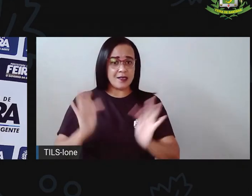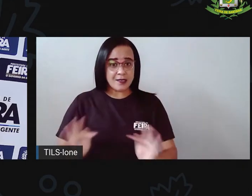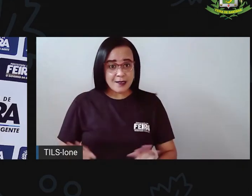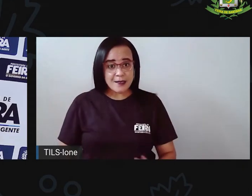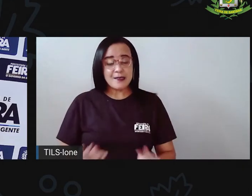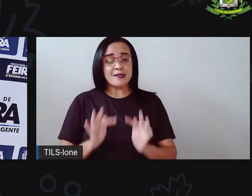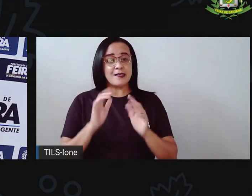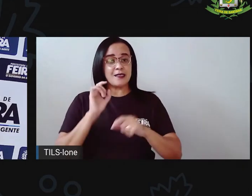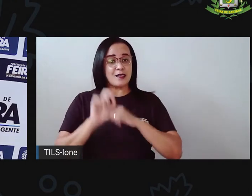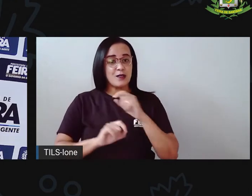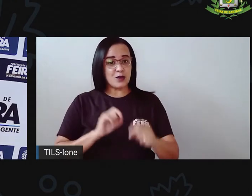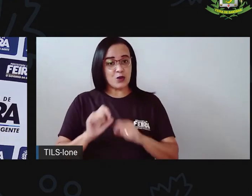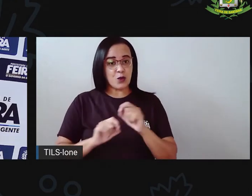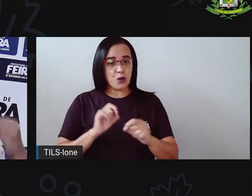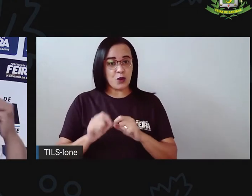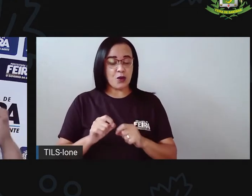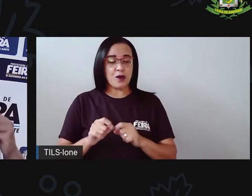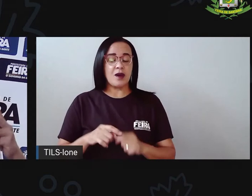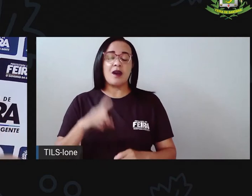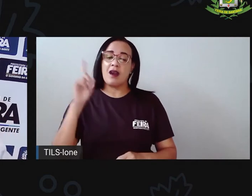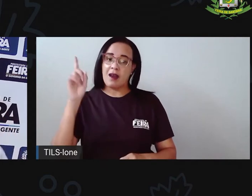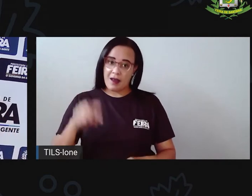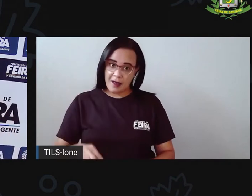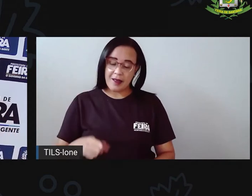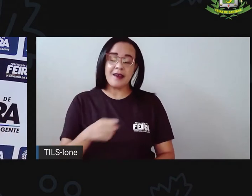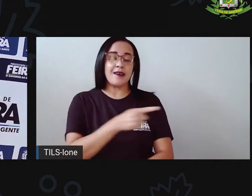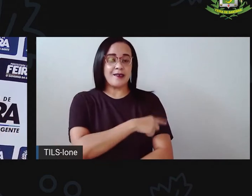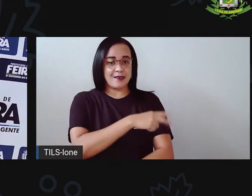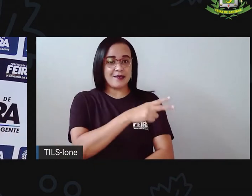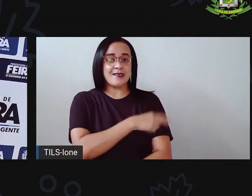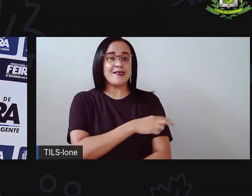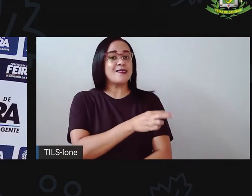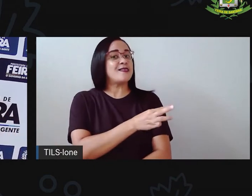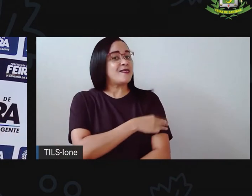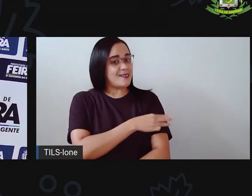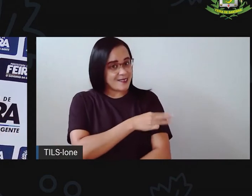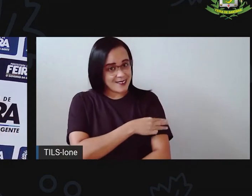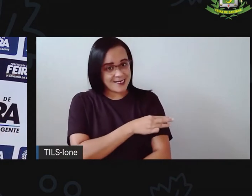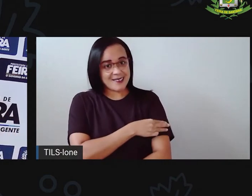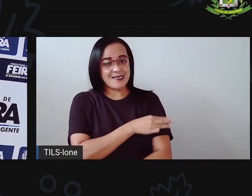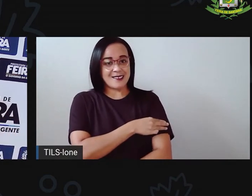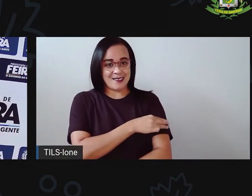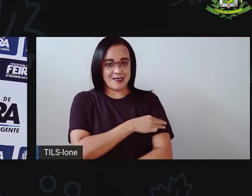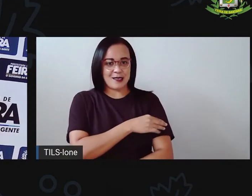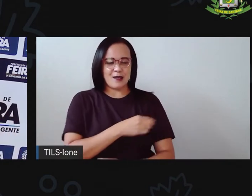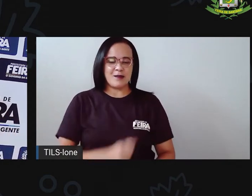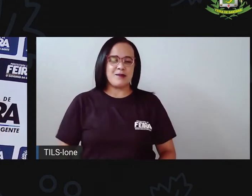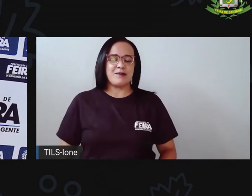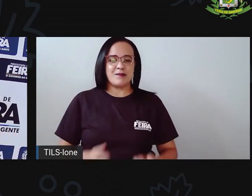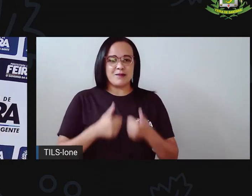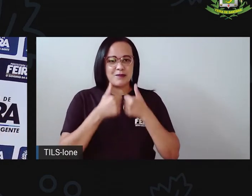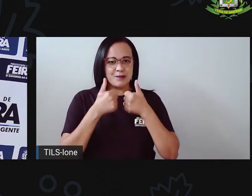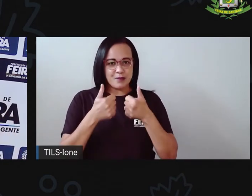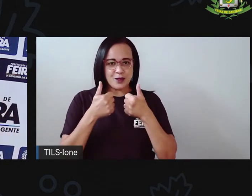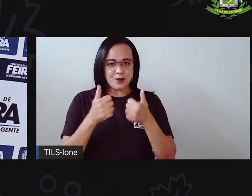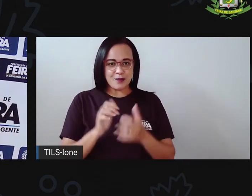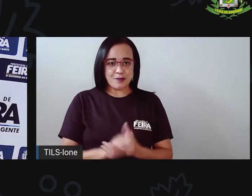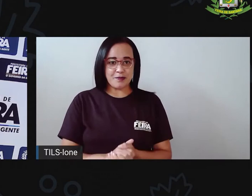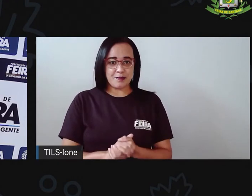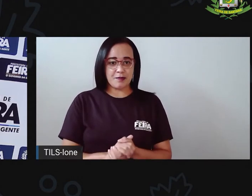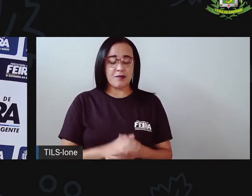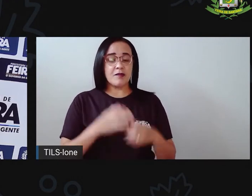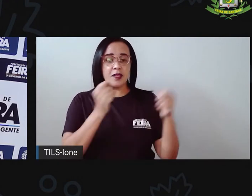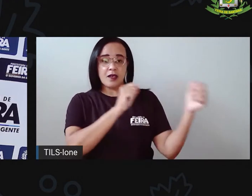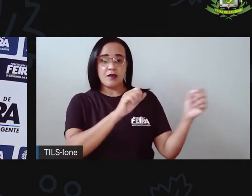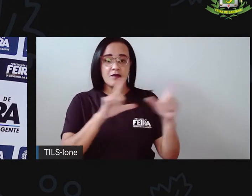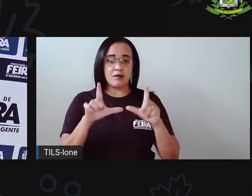esse terceiro ano super fantástico. Vamos lá, a Pró vai compartilhar aqui o